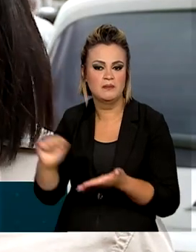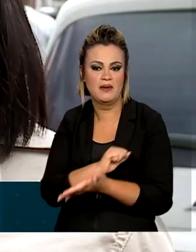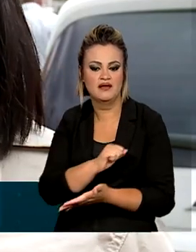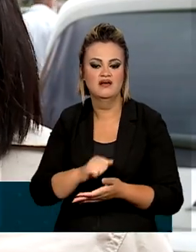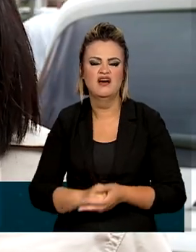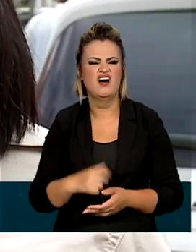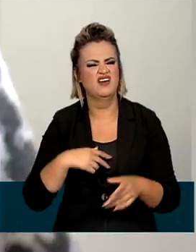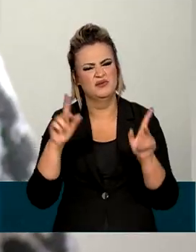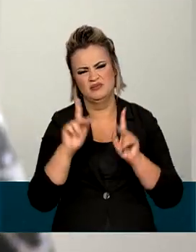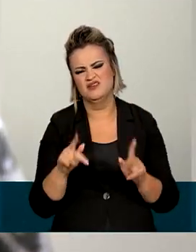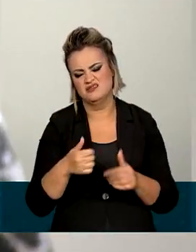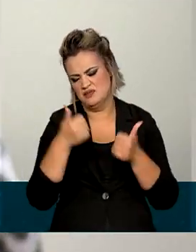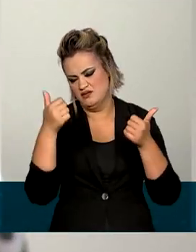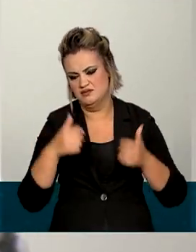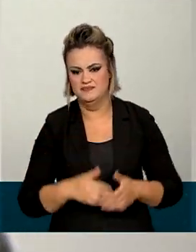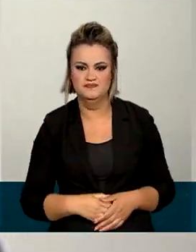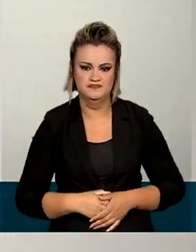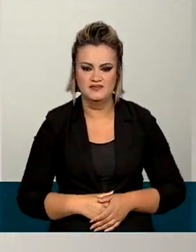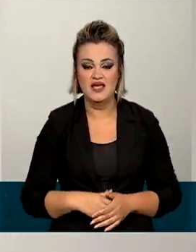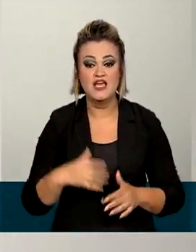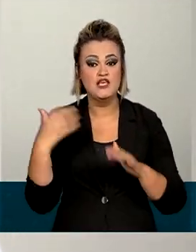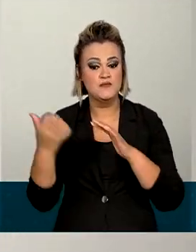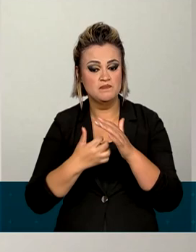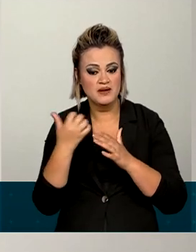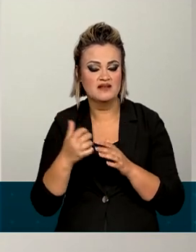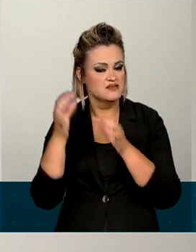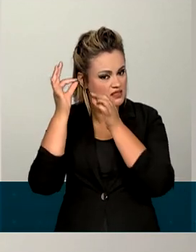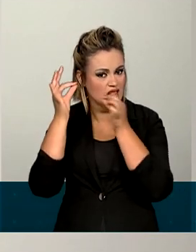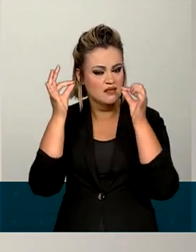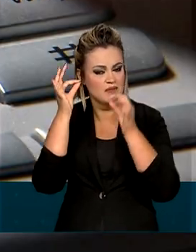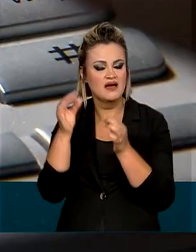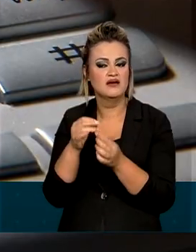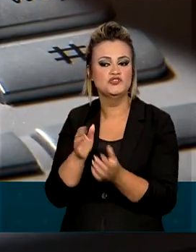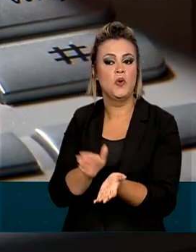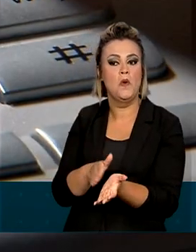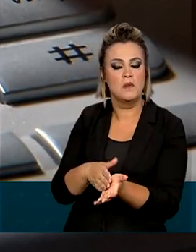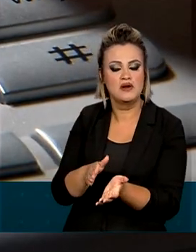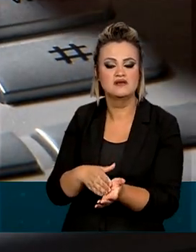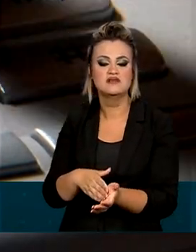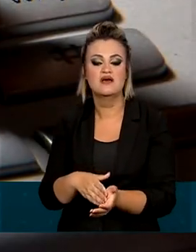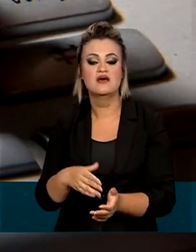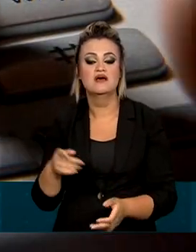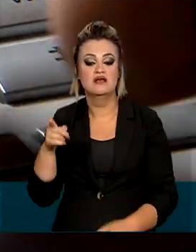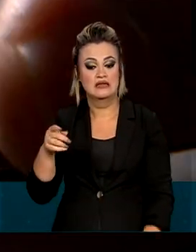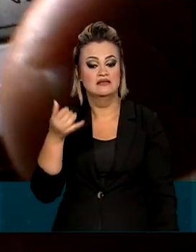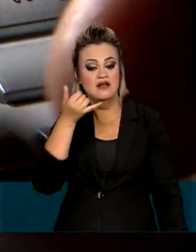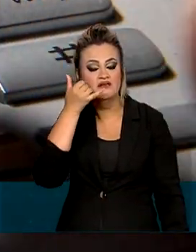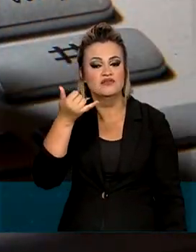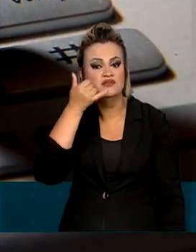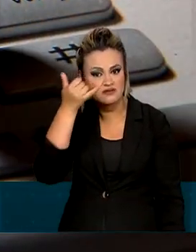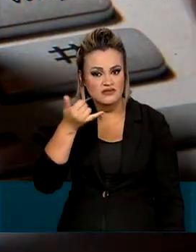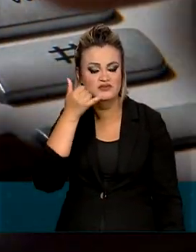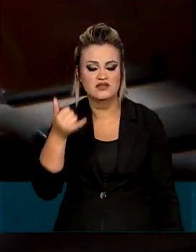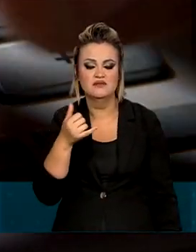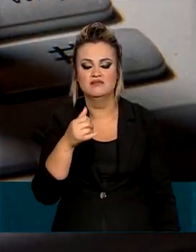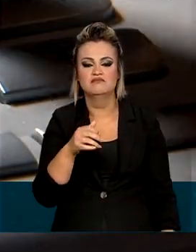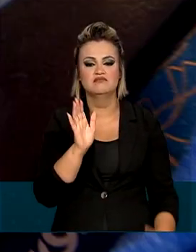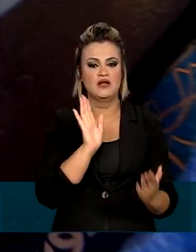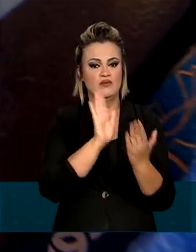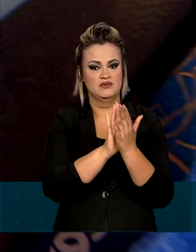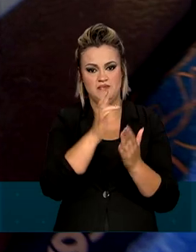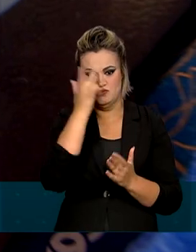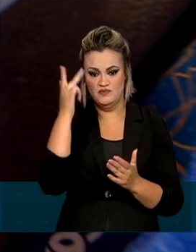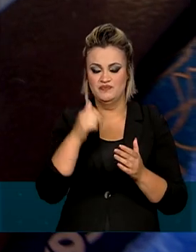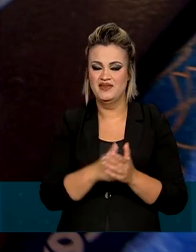paz vale mais. Empresas de telemarketing e serviços de cobrança costumam usar o telefone para entrar em contato com o consumidor.